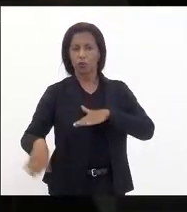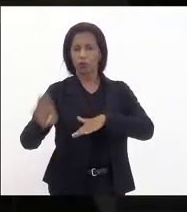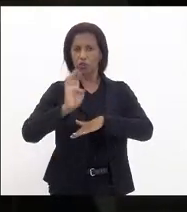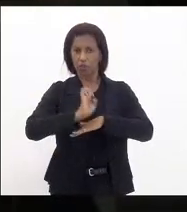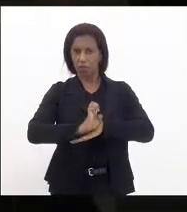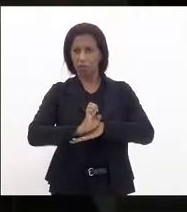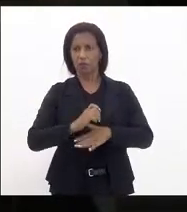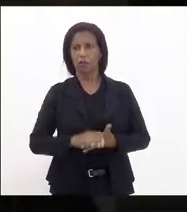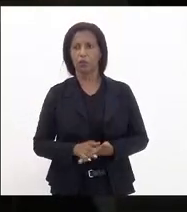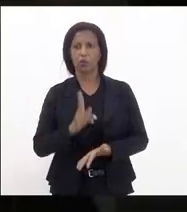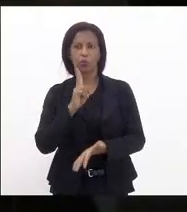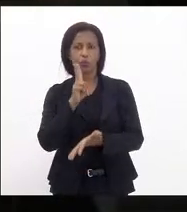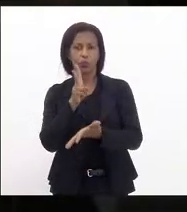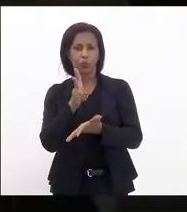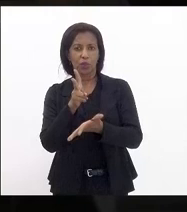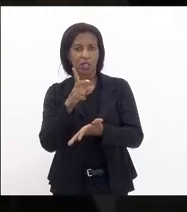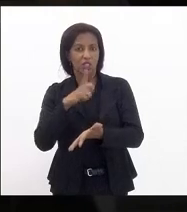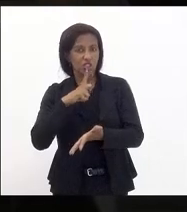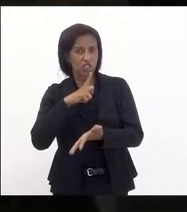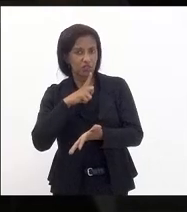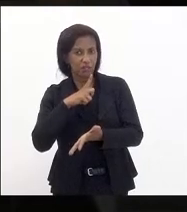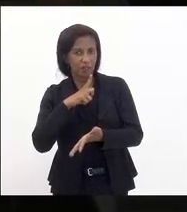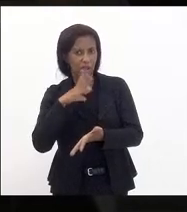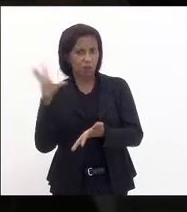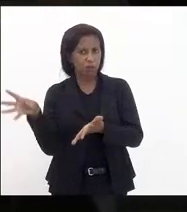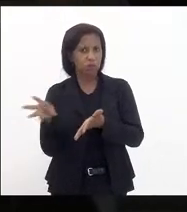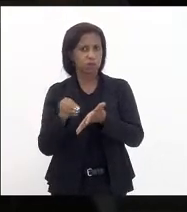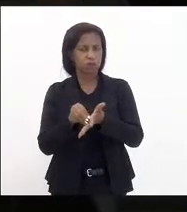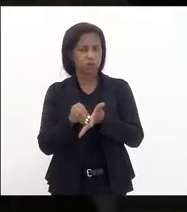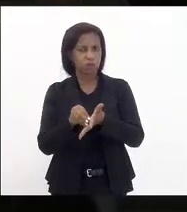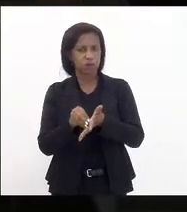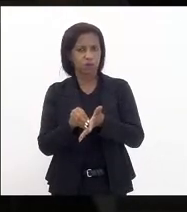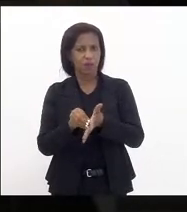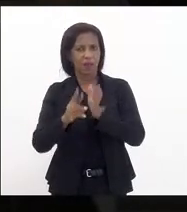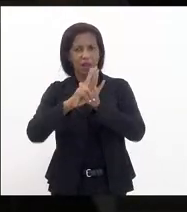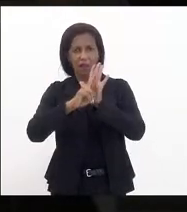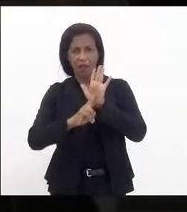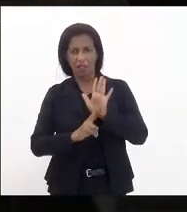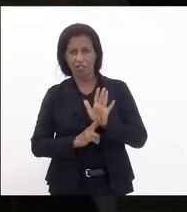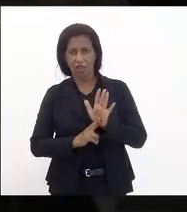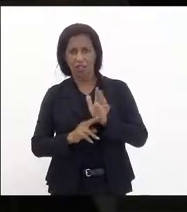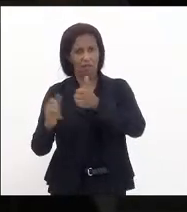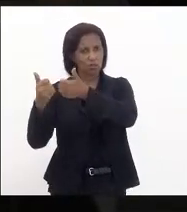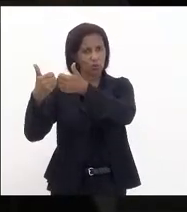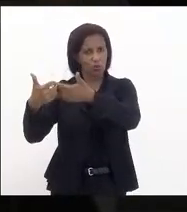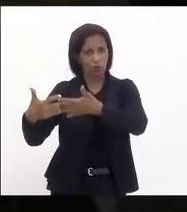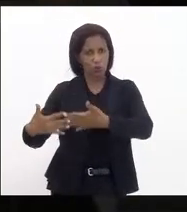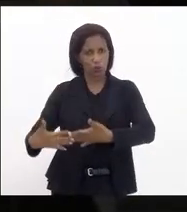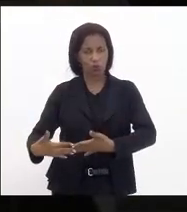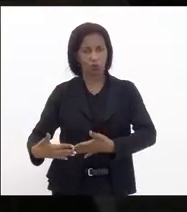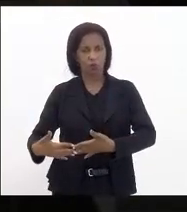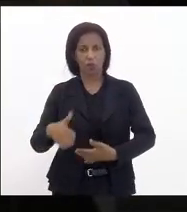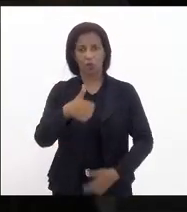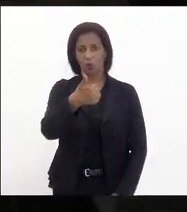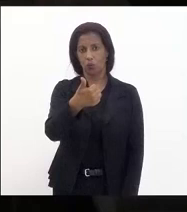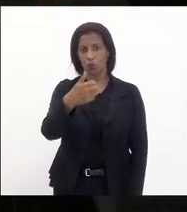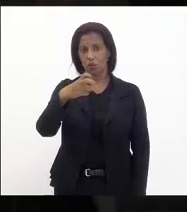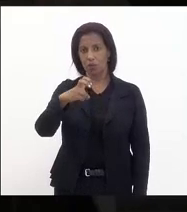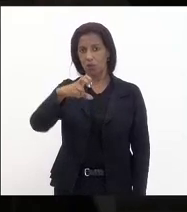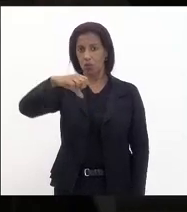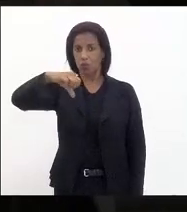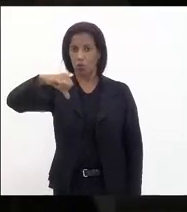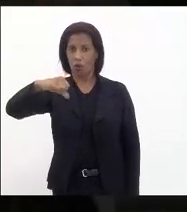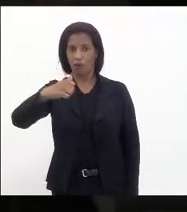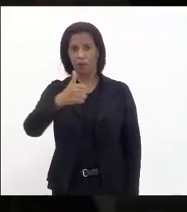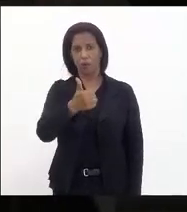contiver uma exceção as regras definidas na 159 e